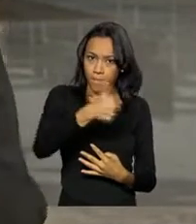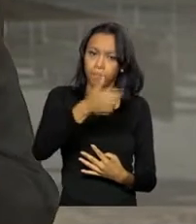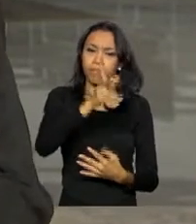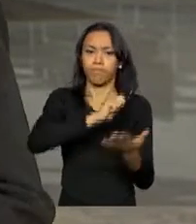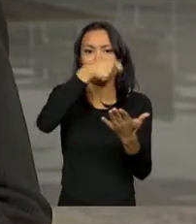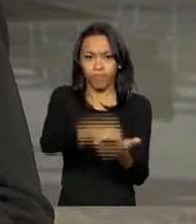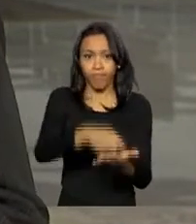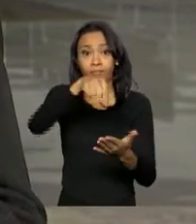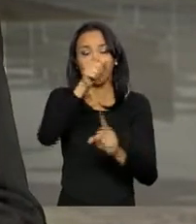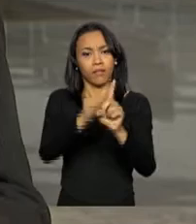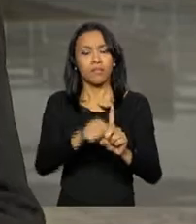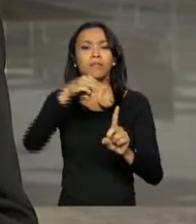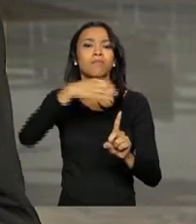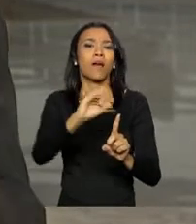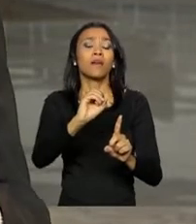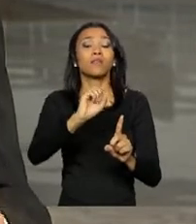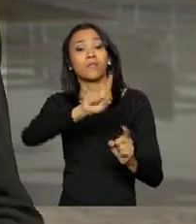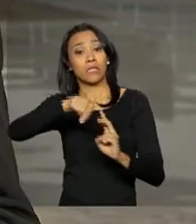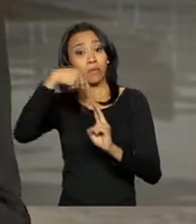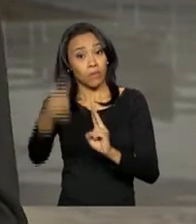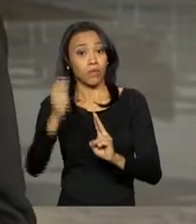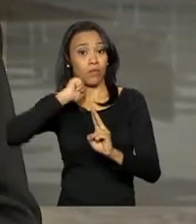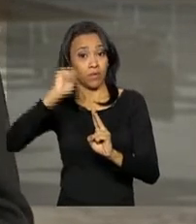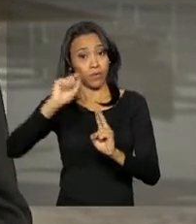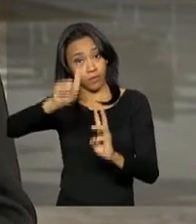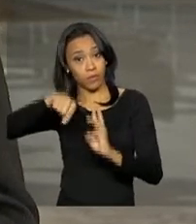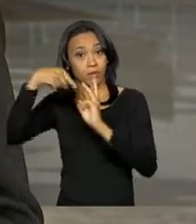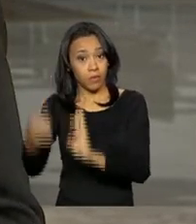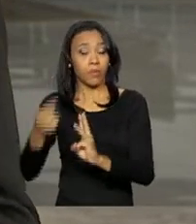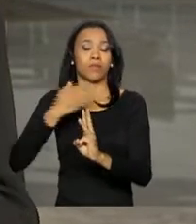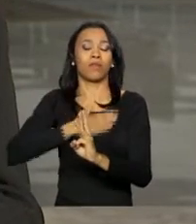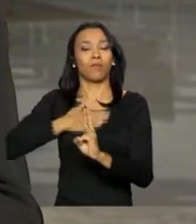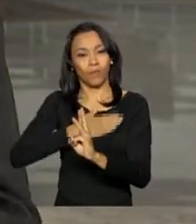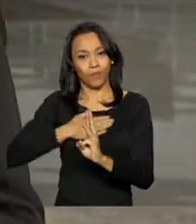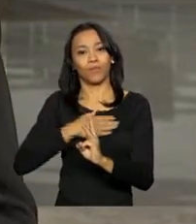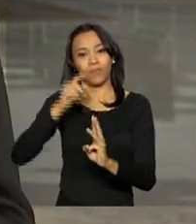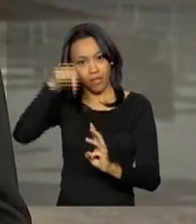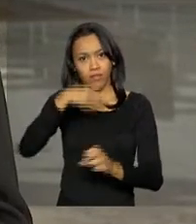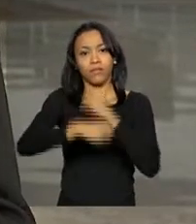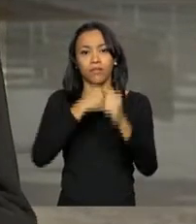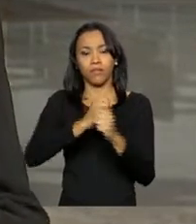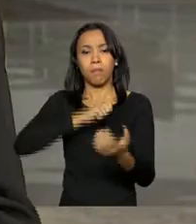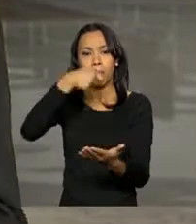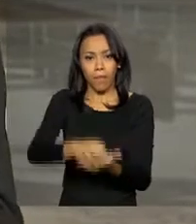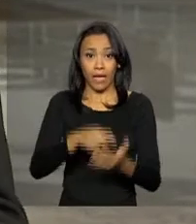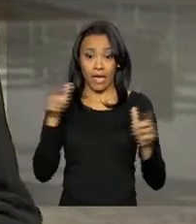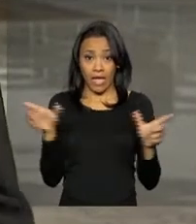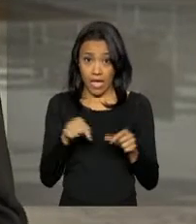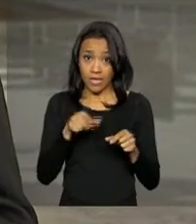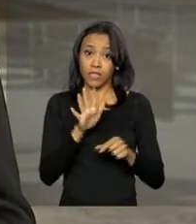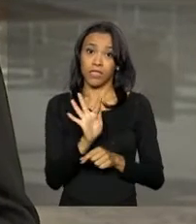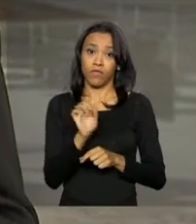vai ser paga neste mês de março e as próximas em abril e agosto deste ano. O Fundo Nacional de Saúde é responsável por